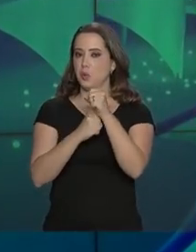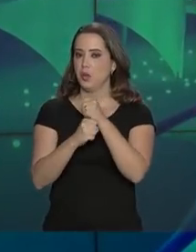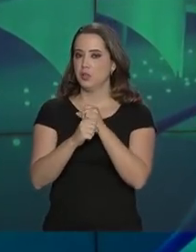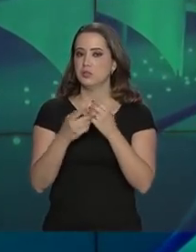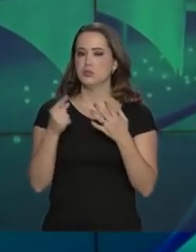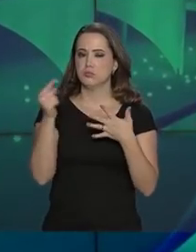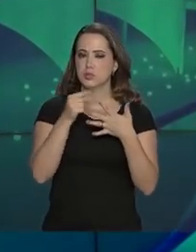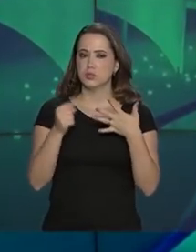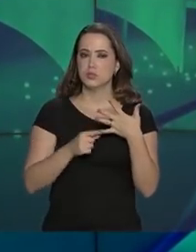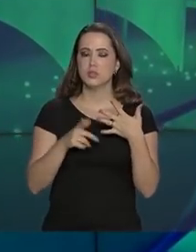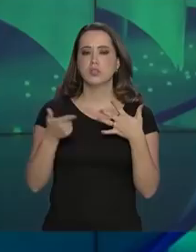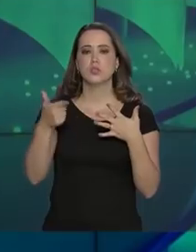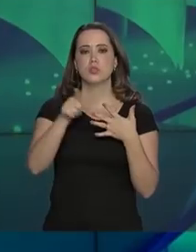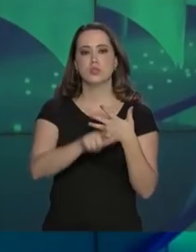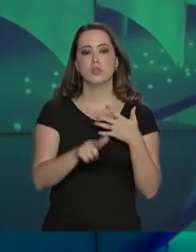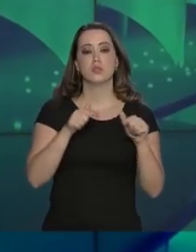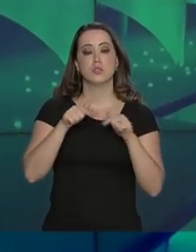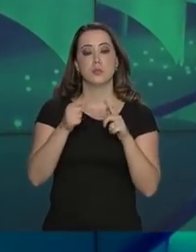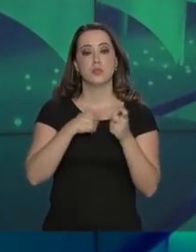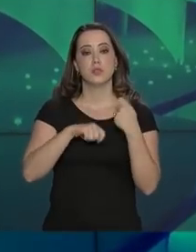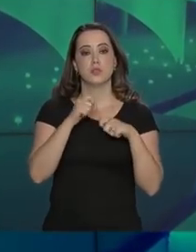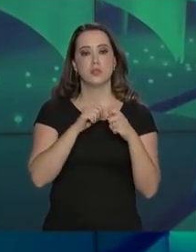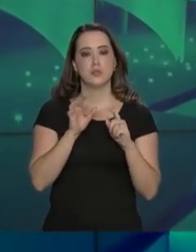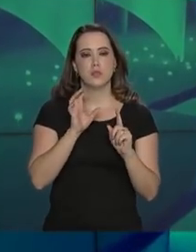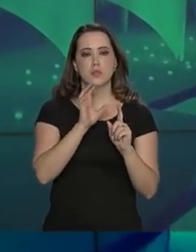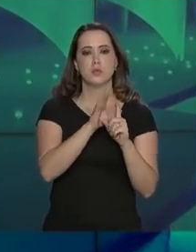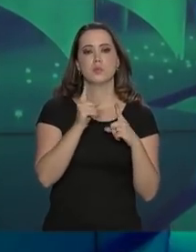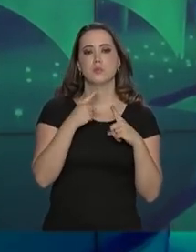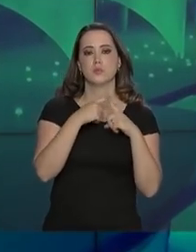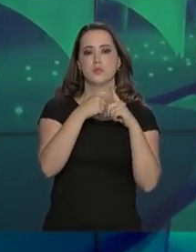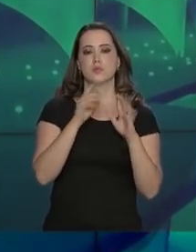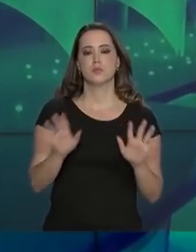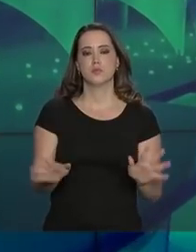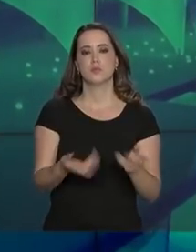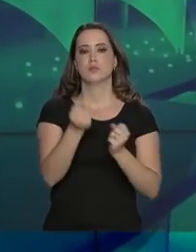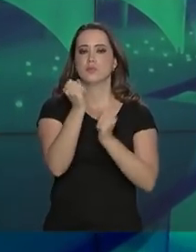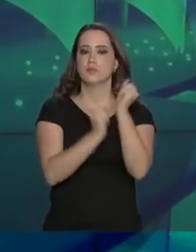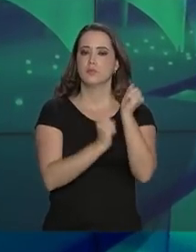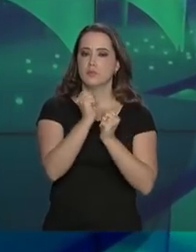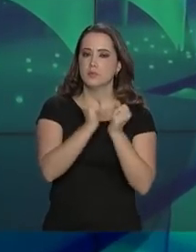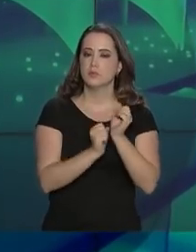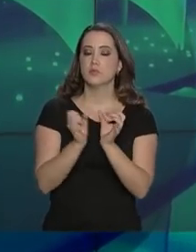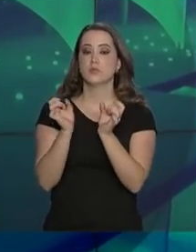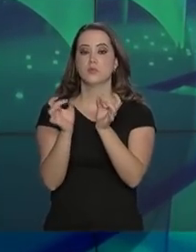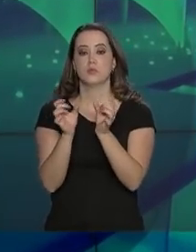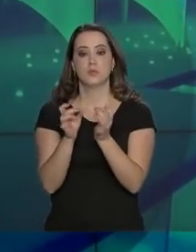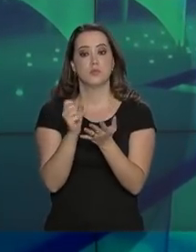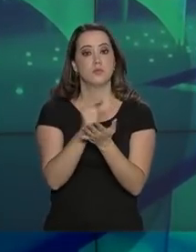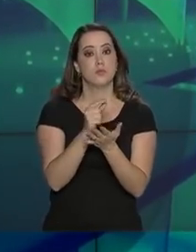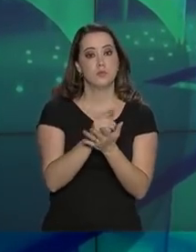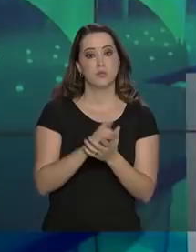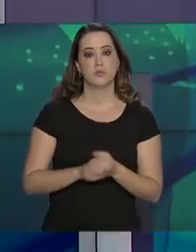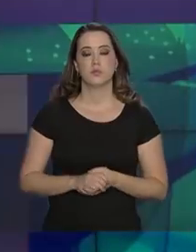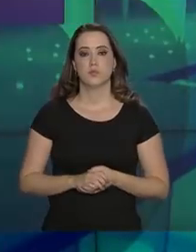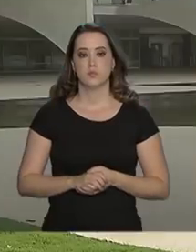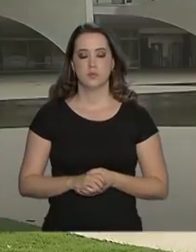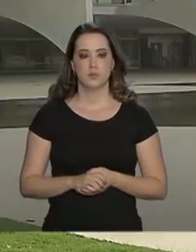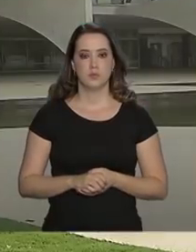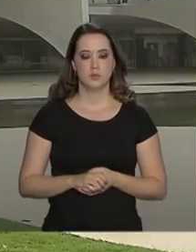Entre os fatores está a retomada da atividade econômica com impacto positivo na produção industrial e no consumo.